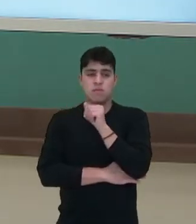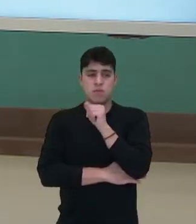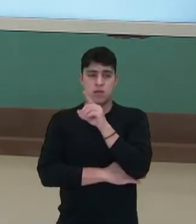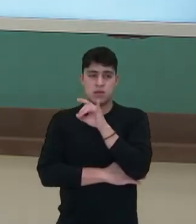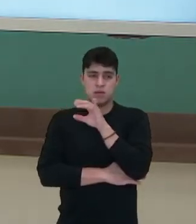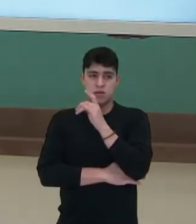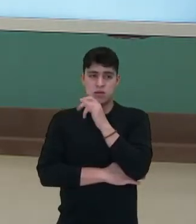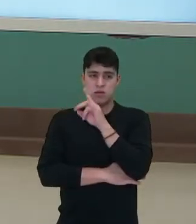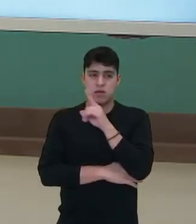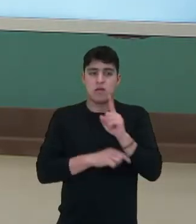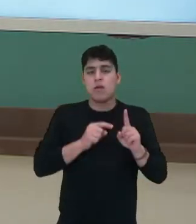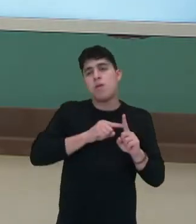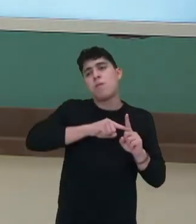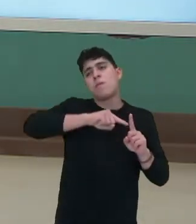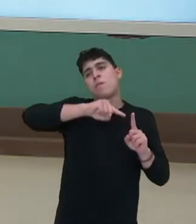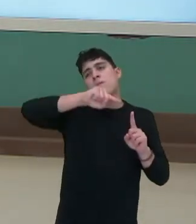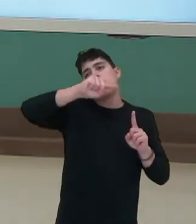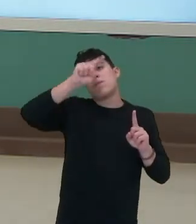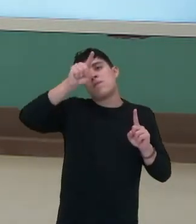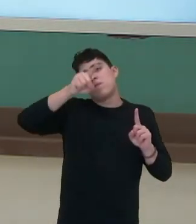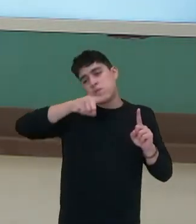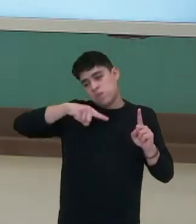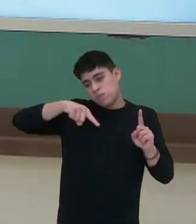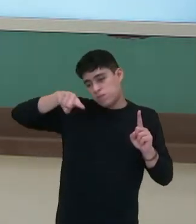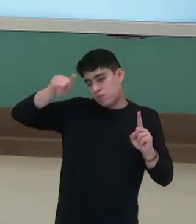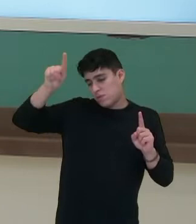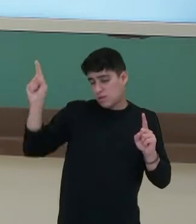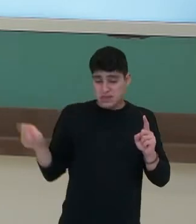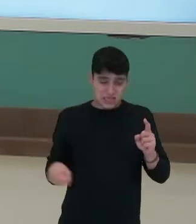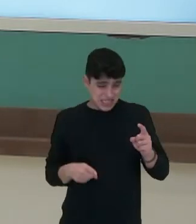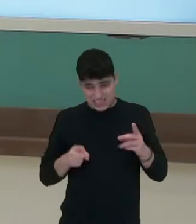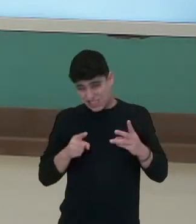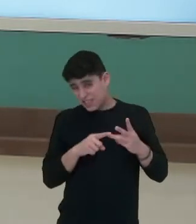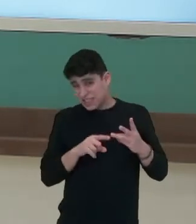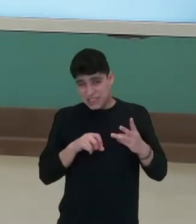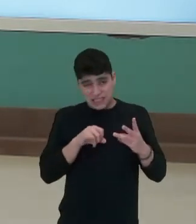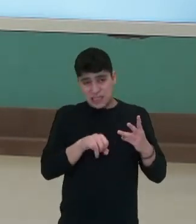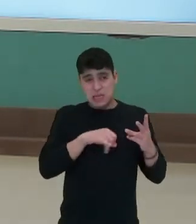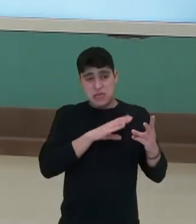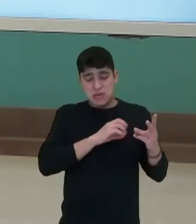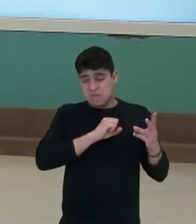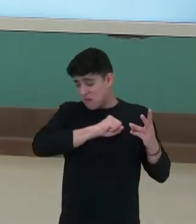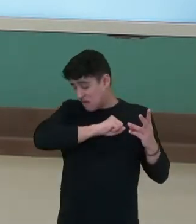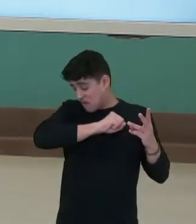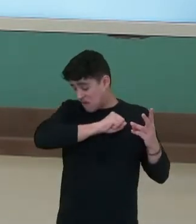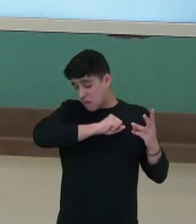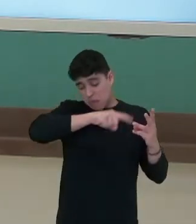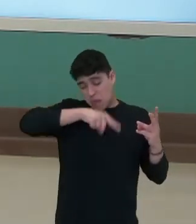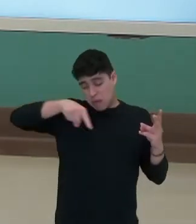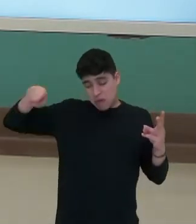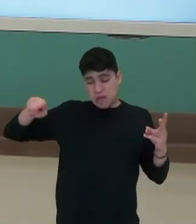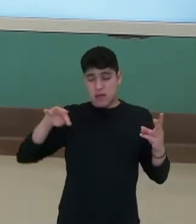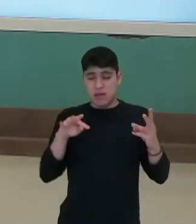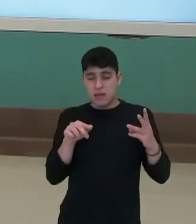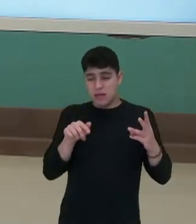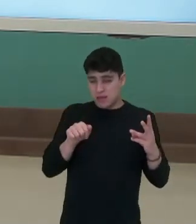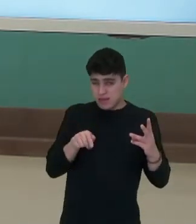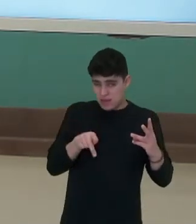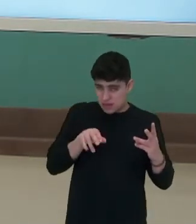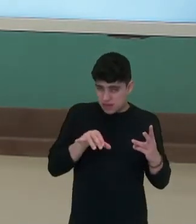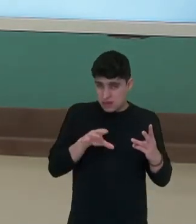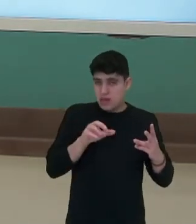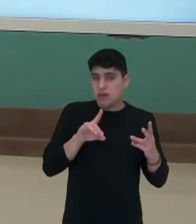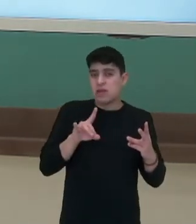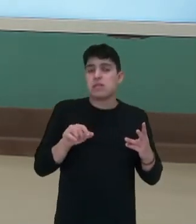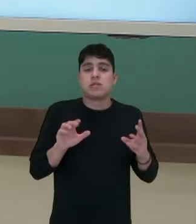Caso o coração dessa pessoa bata muito mais rápido, ele vai ter, na terceira situação, taquicardia. Lembrando que algumas